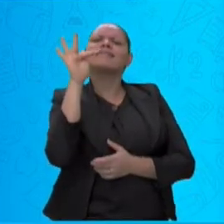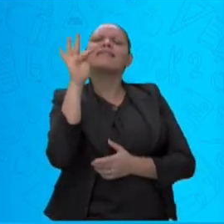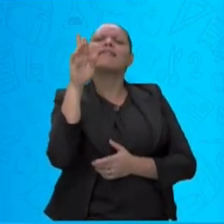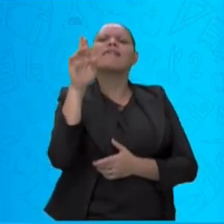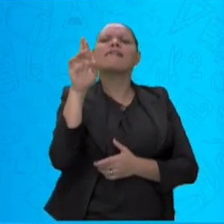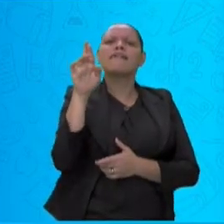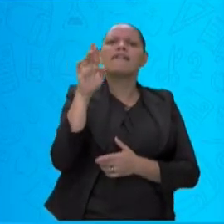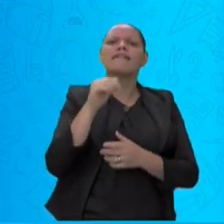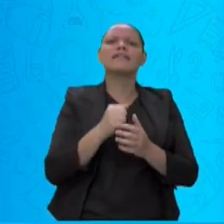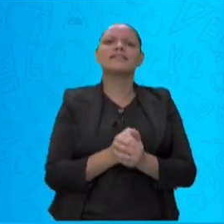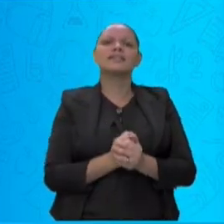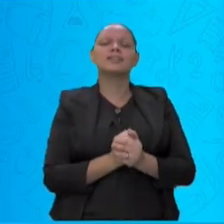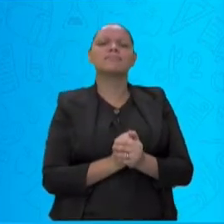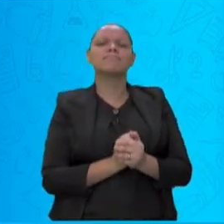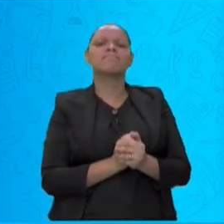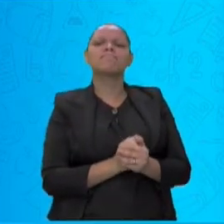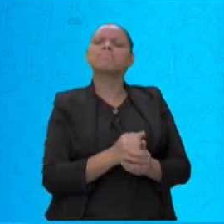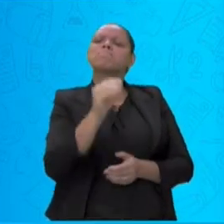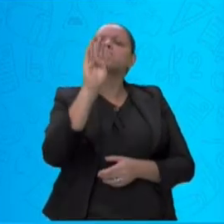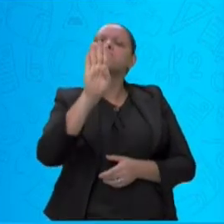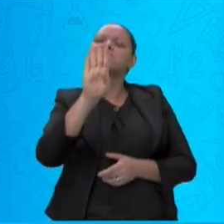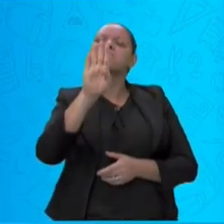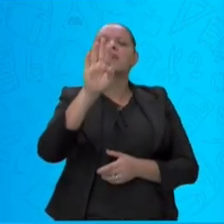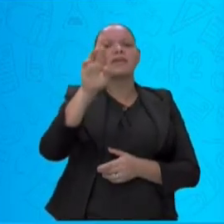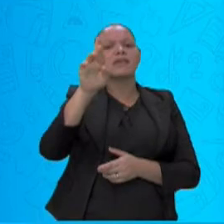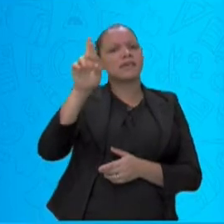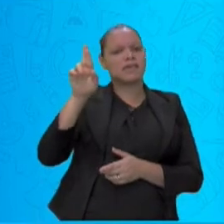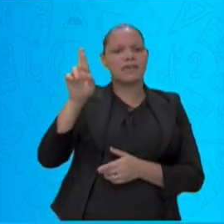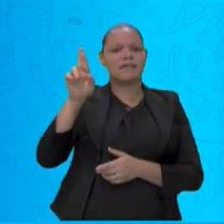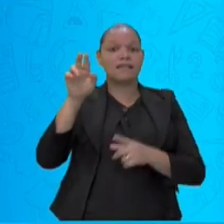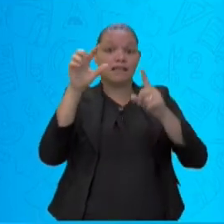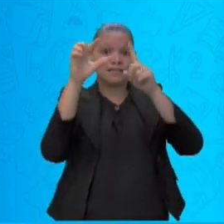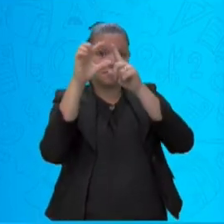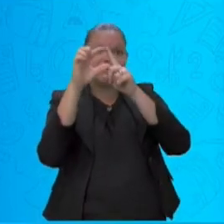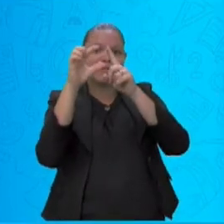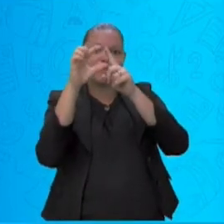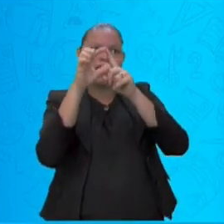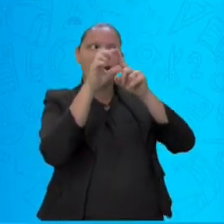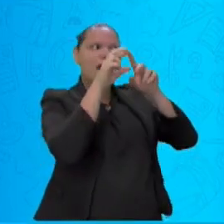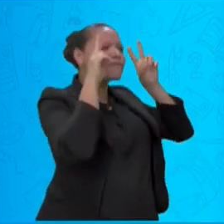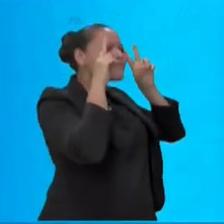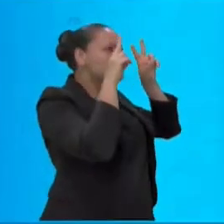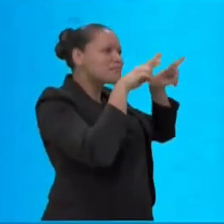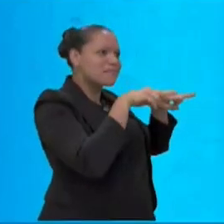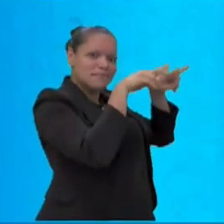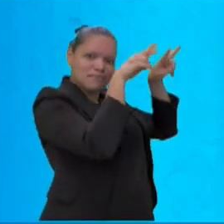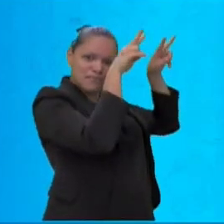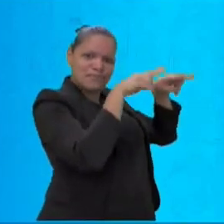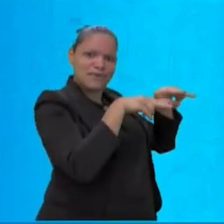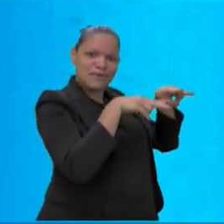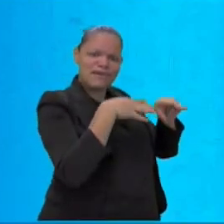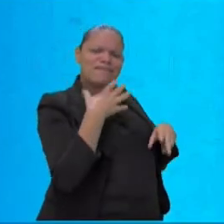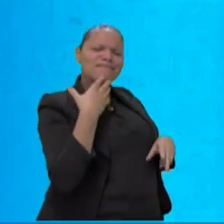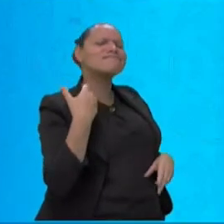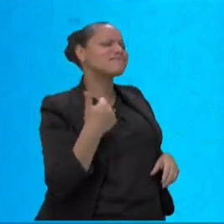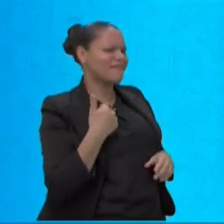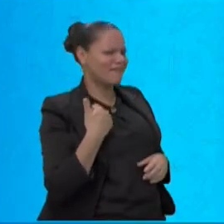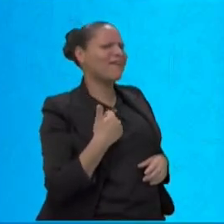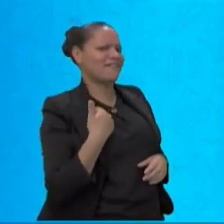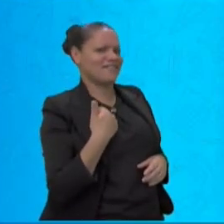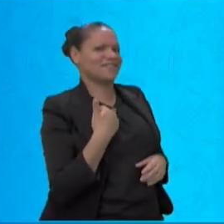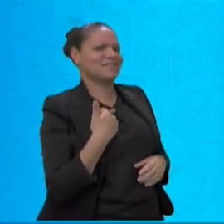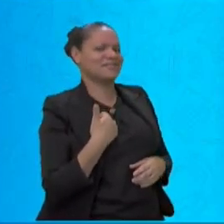T-R. E bravo. B-R. Viu como já ficou fácil identificar os